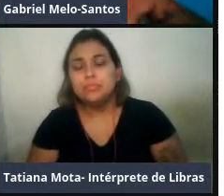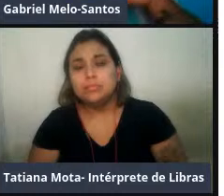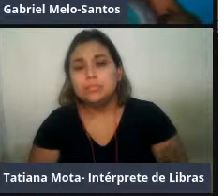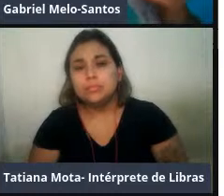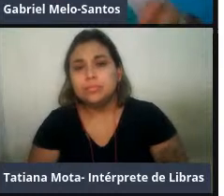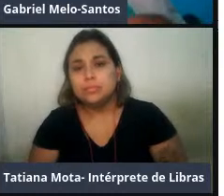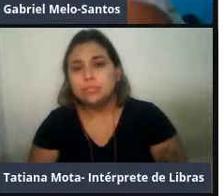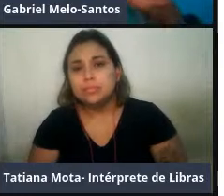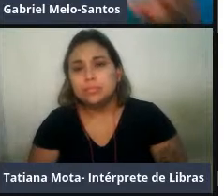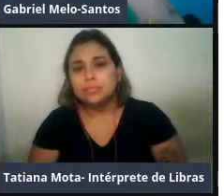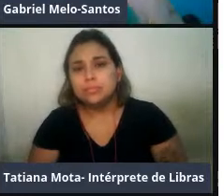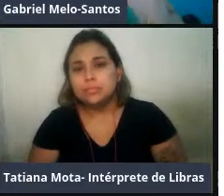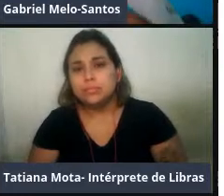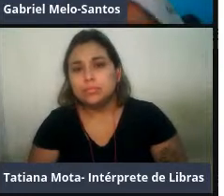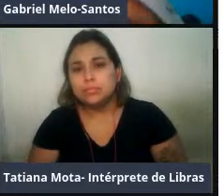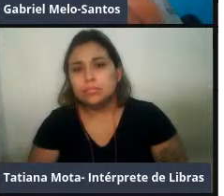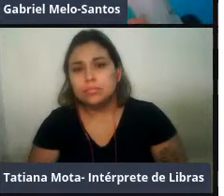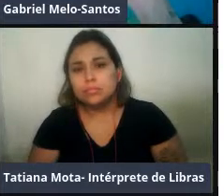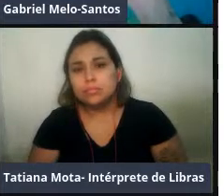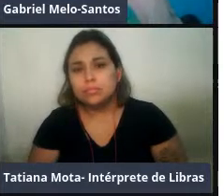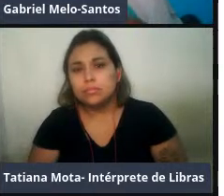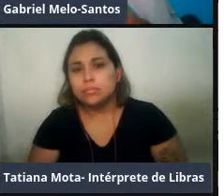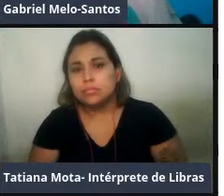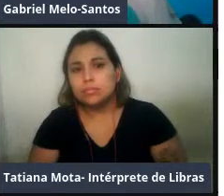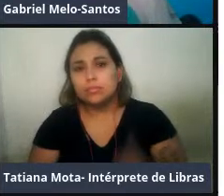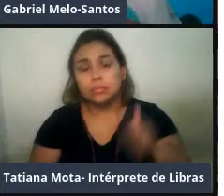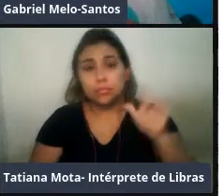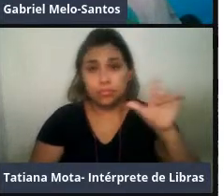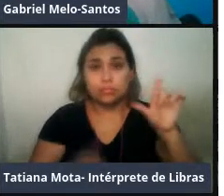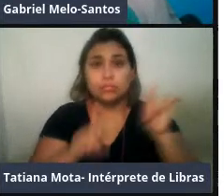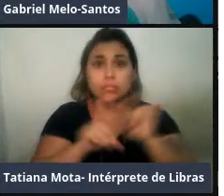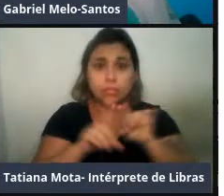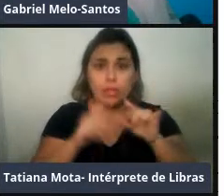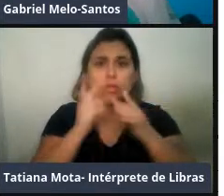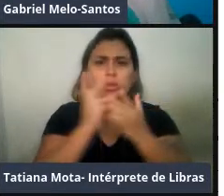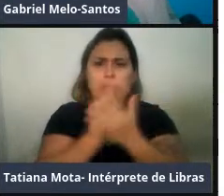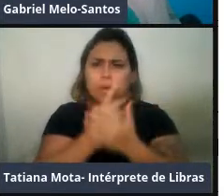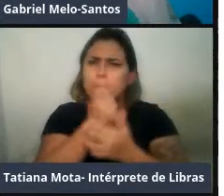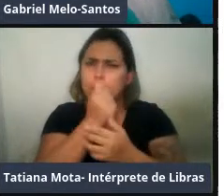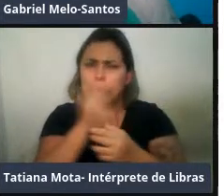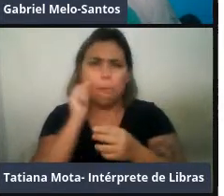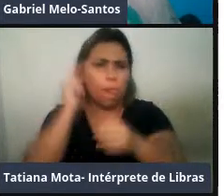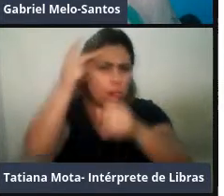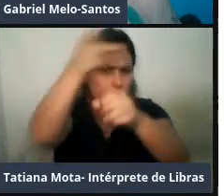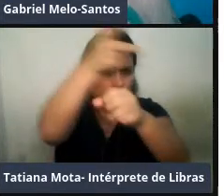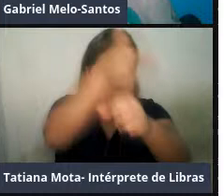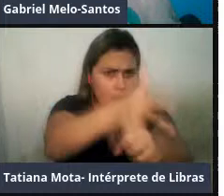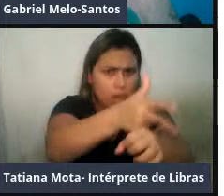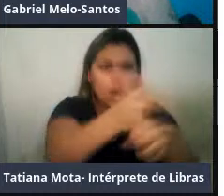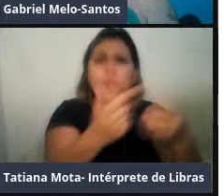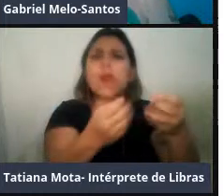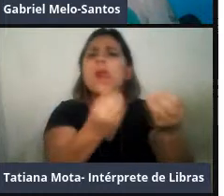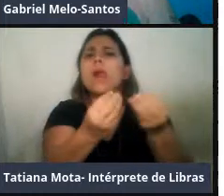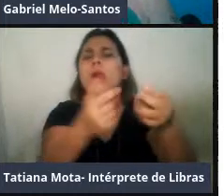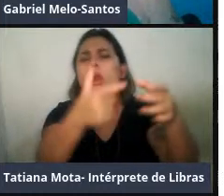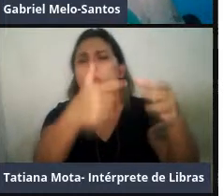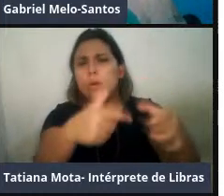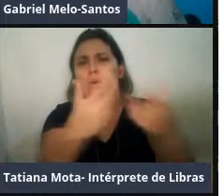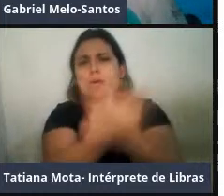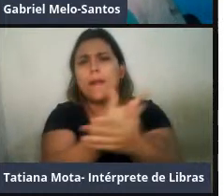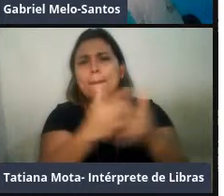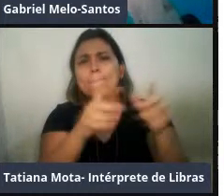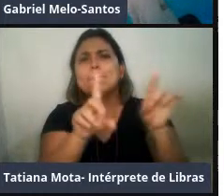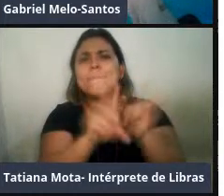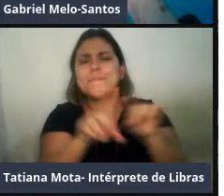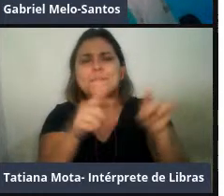e outras situações que a gente gravou, parecia ser situações de cópula também, onde a cópula iria acontecer em algum momento, os animais com contato corporal